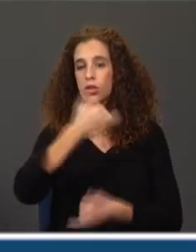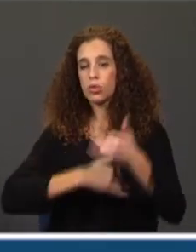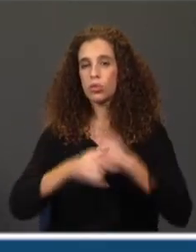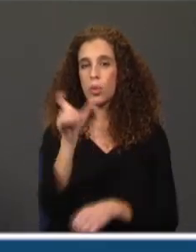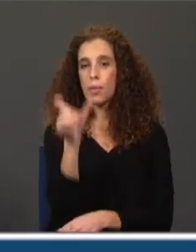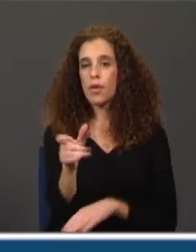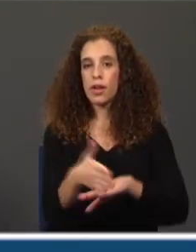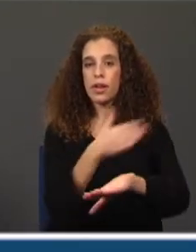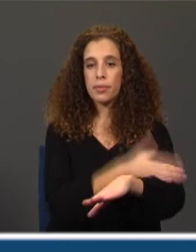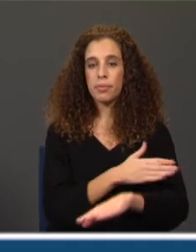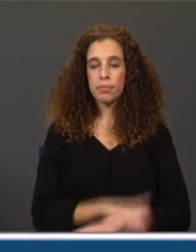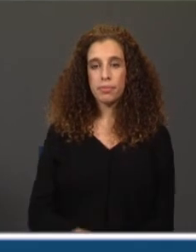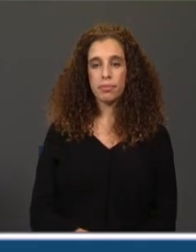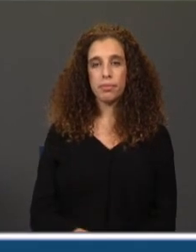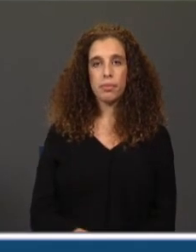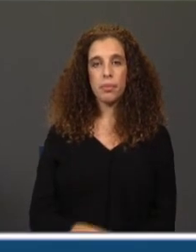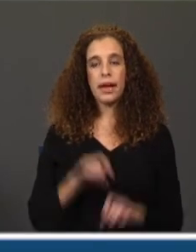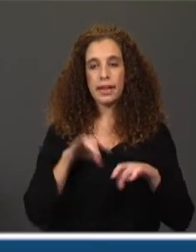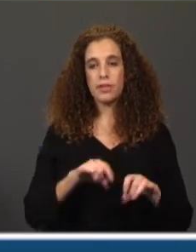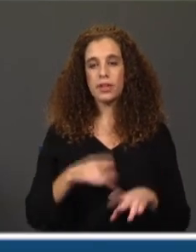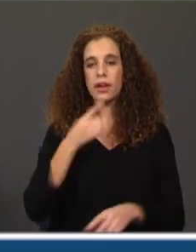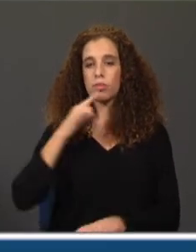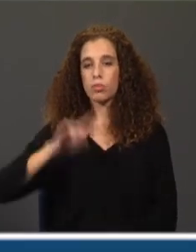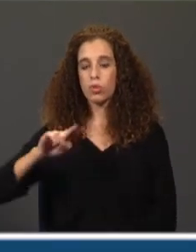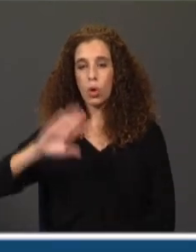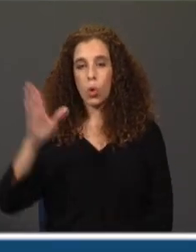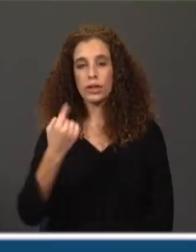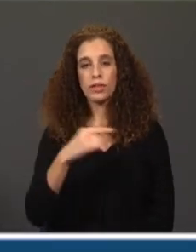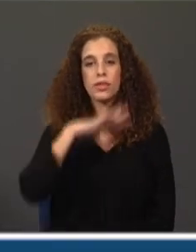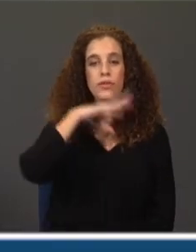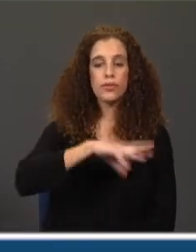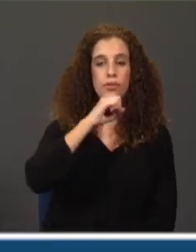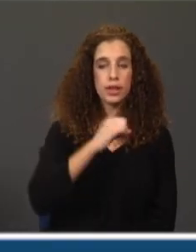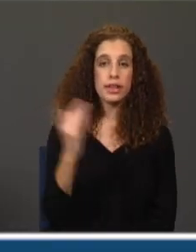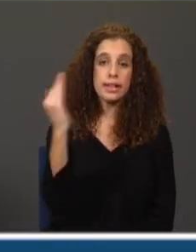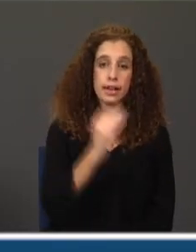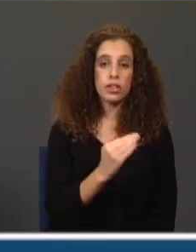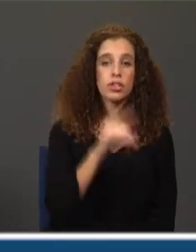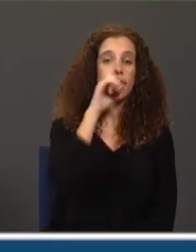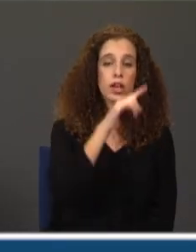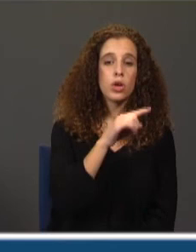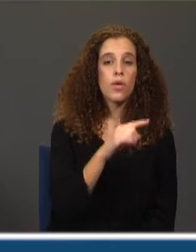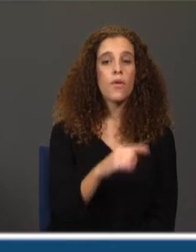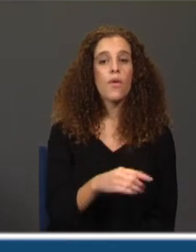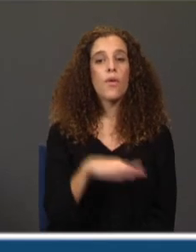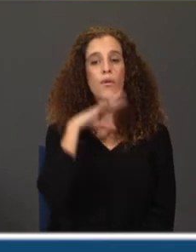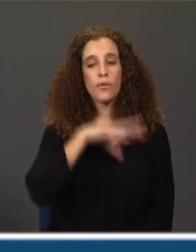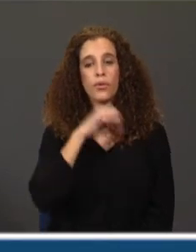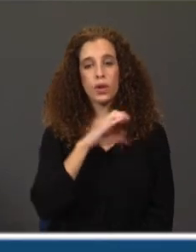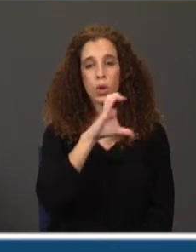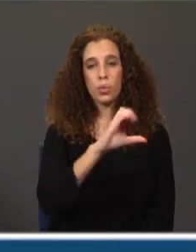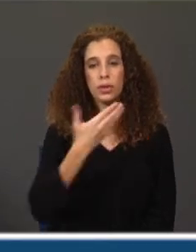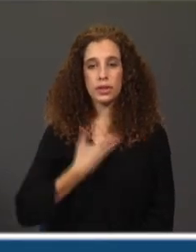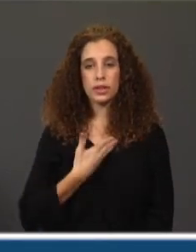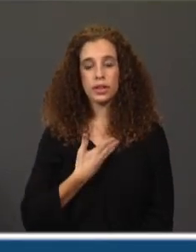palavra que vem antes para evitar repetições. Quando tiveres um filho, trazes o teu filho a pádua. Trazes quem? O teu filho. Complemento direto.